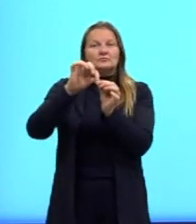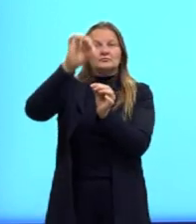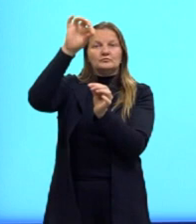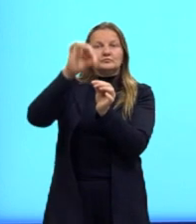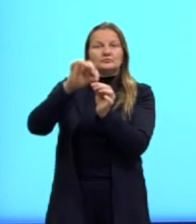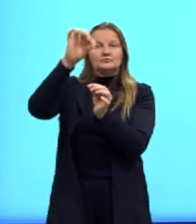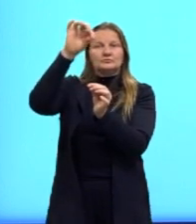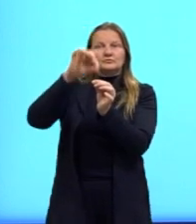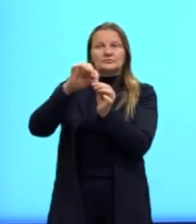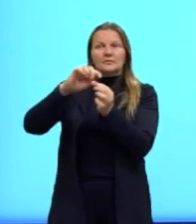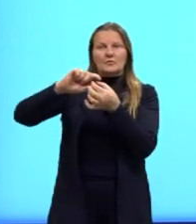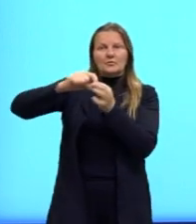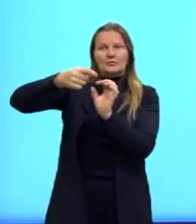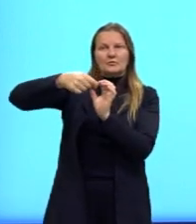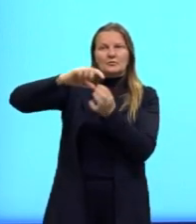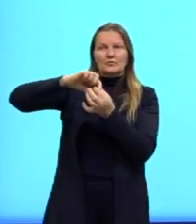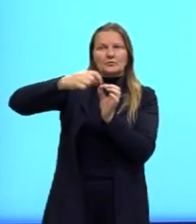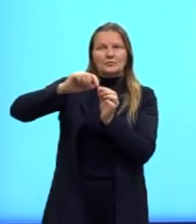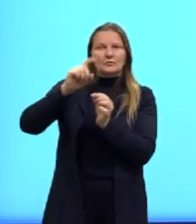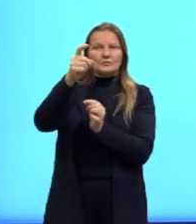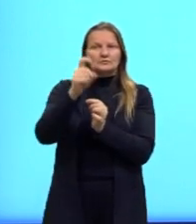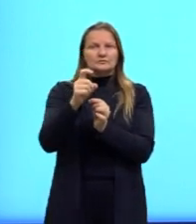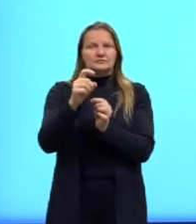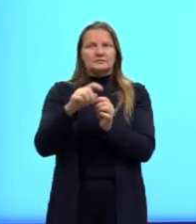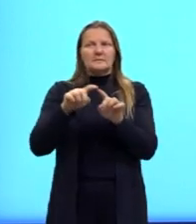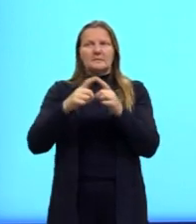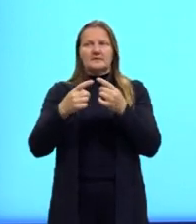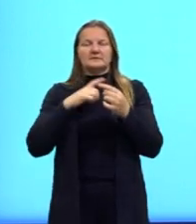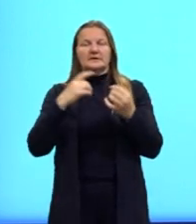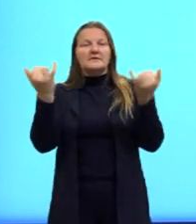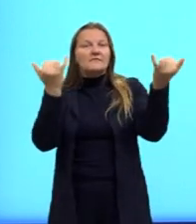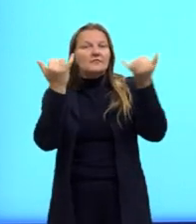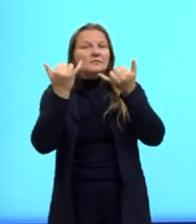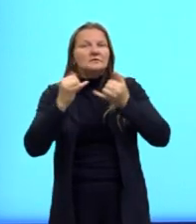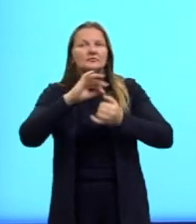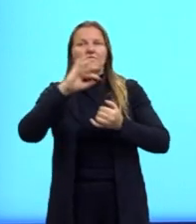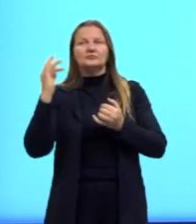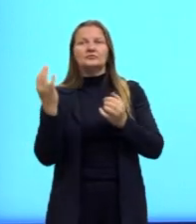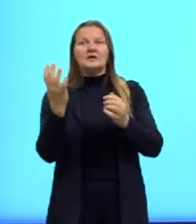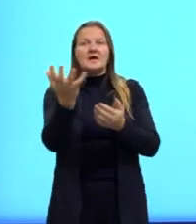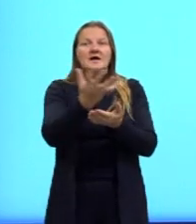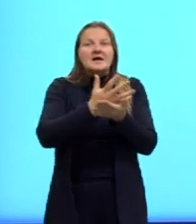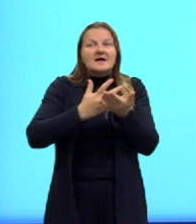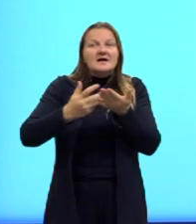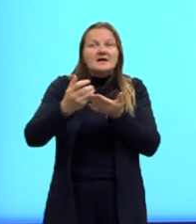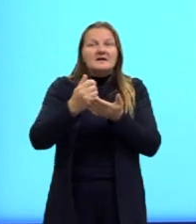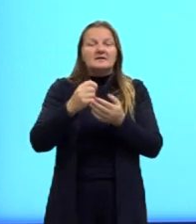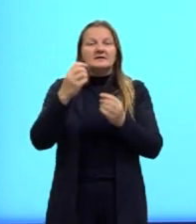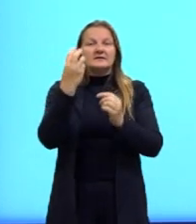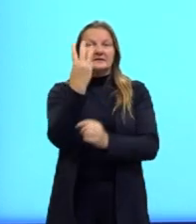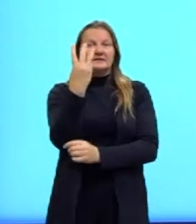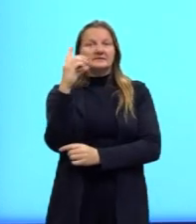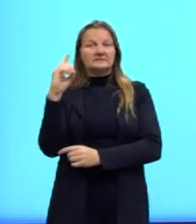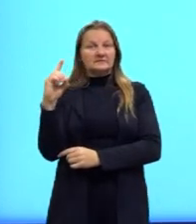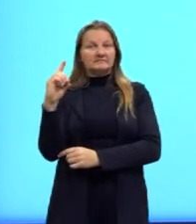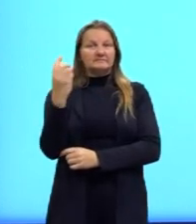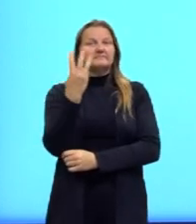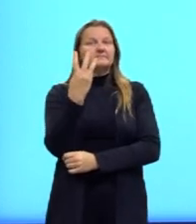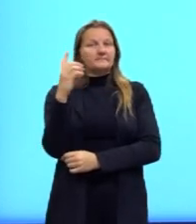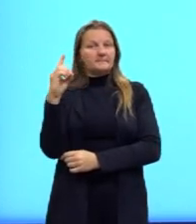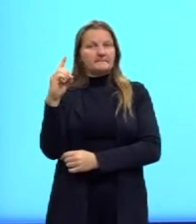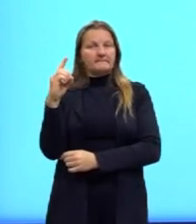de X, tá? Mas nós temos todas essas outras informações. Ela é uma figura tridimensional, né, gente?